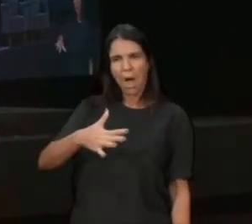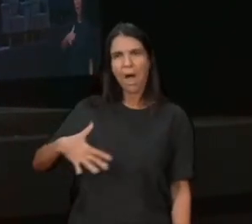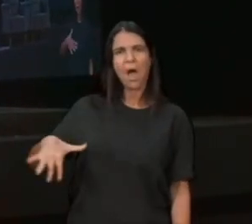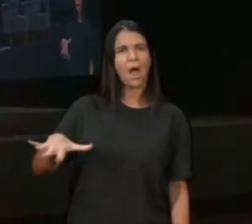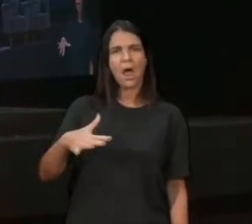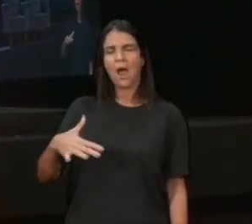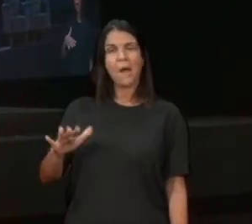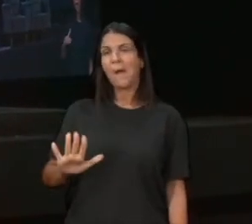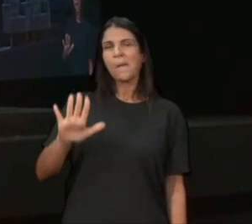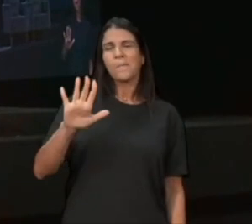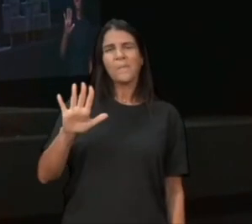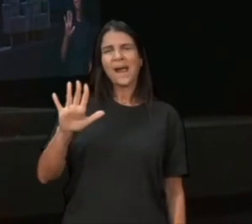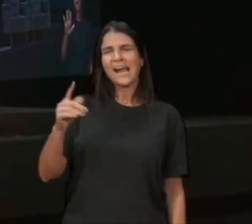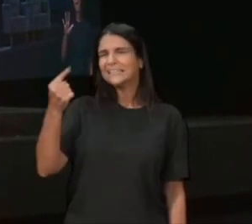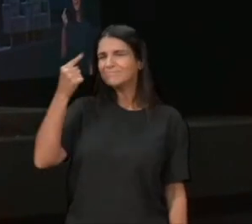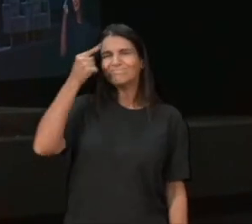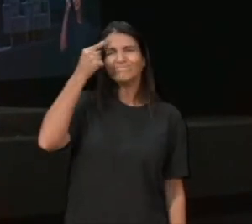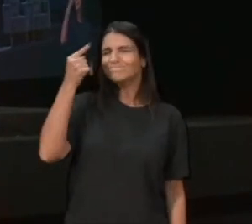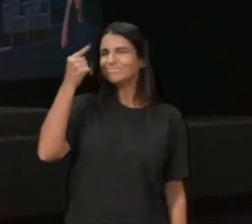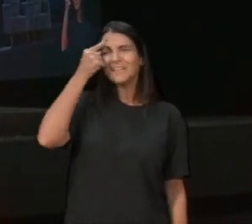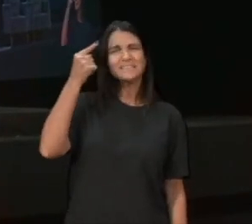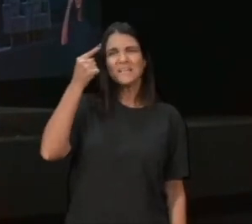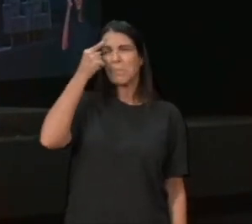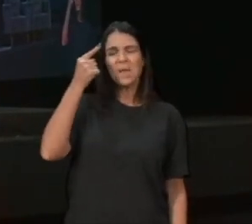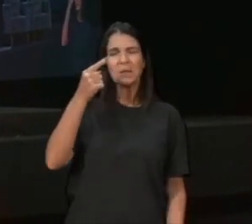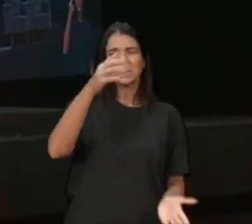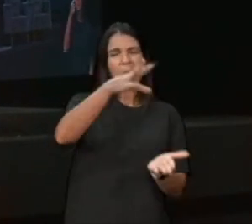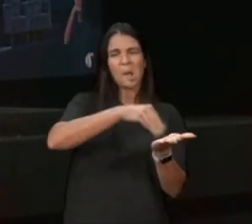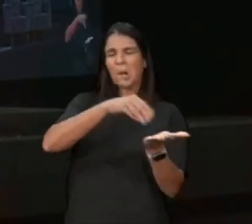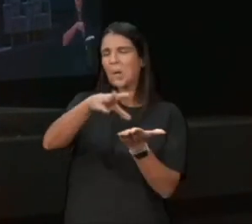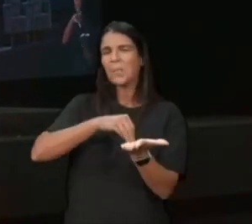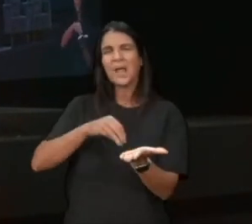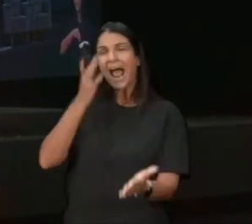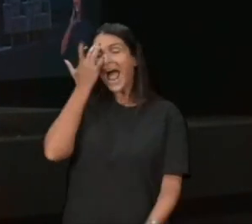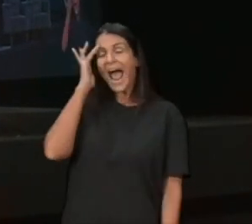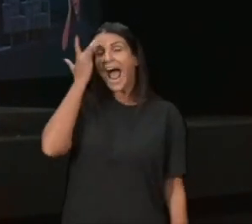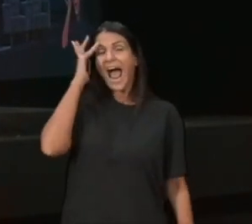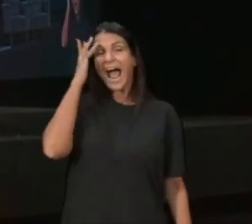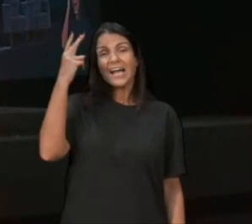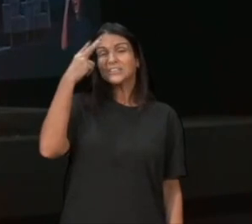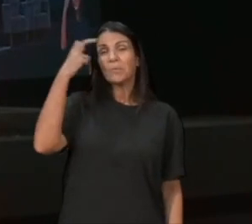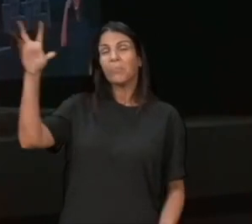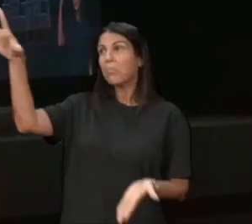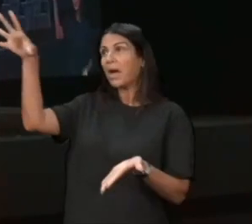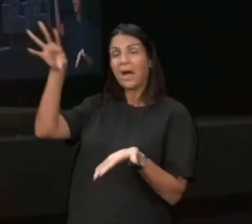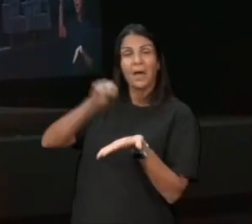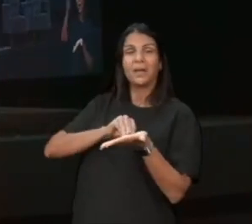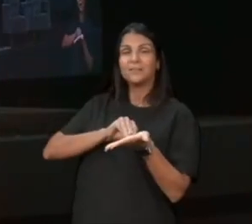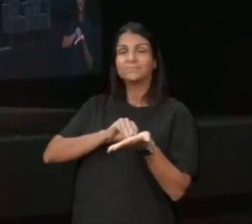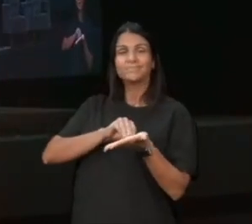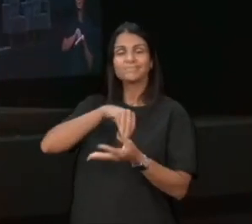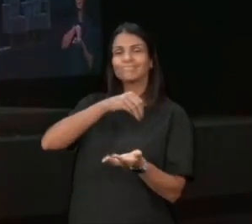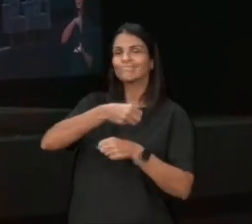só pensamento, que eles recebem dos outros, e eles estão se achando intelectuais, sabe por quê? que eles estão lendo o pensamento